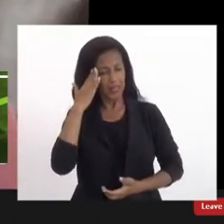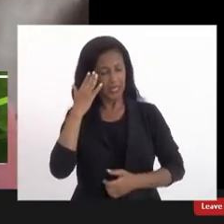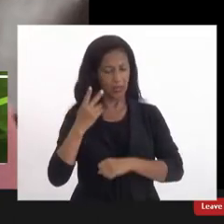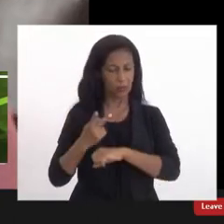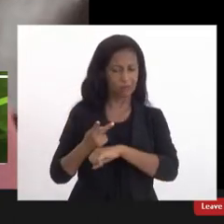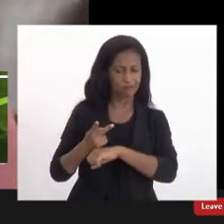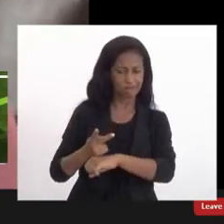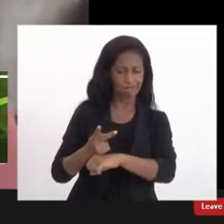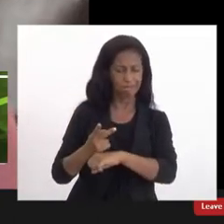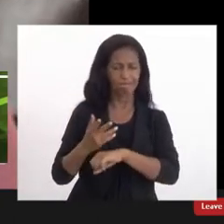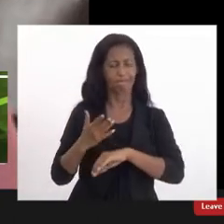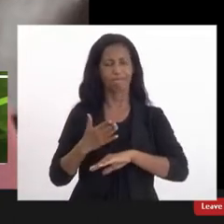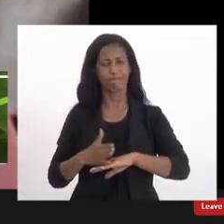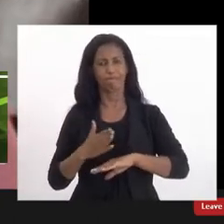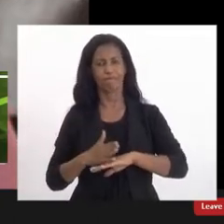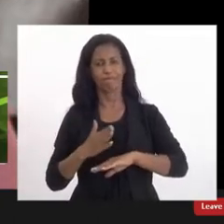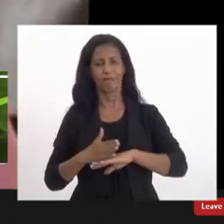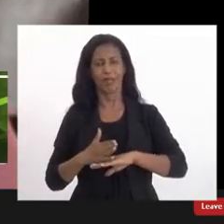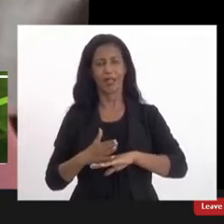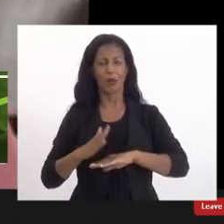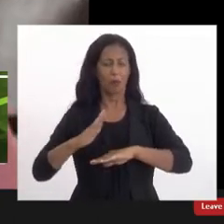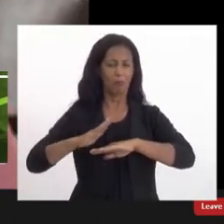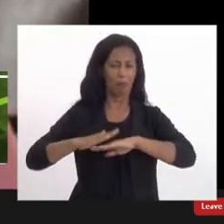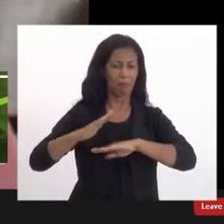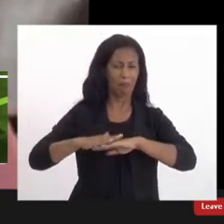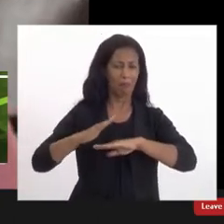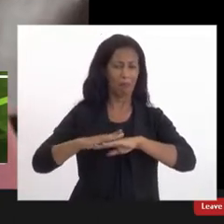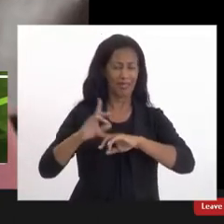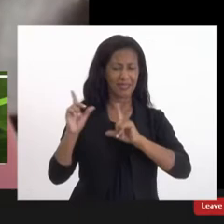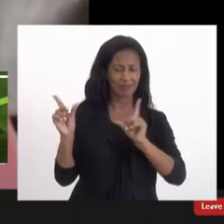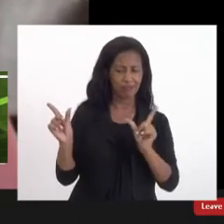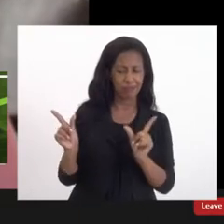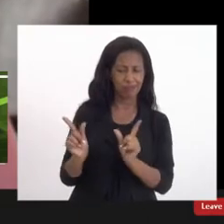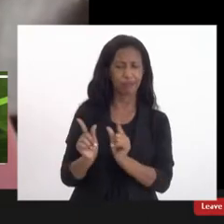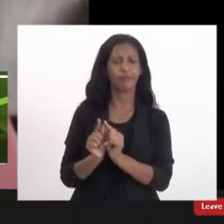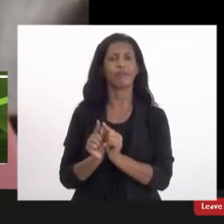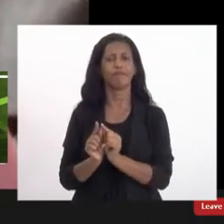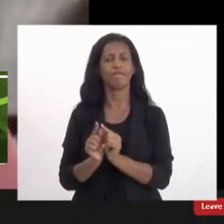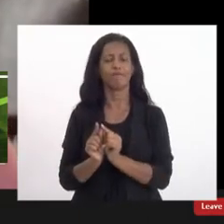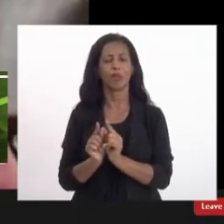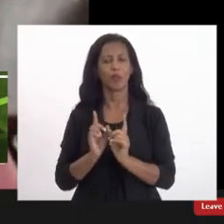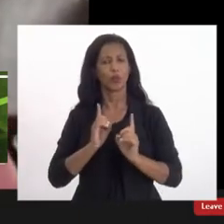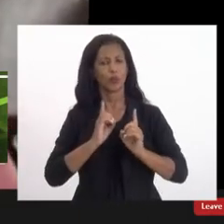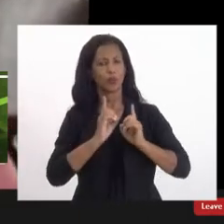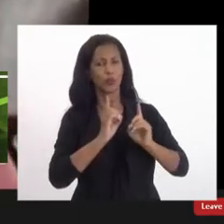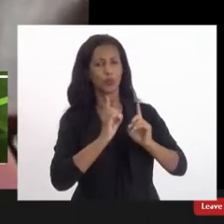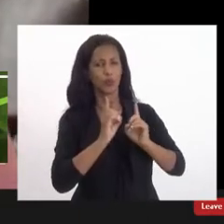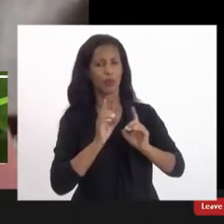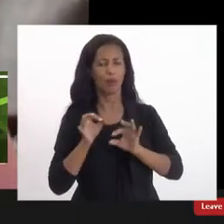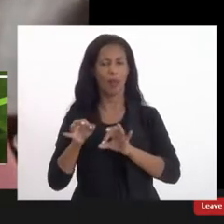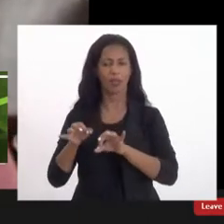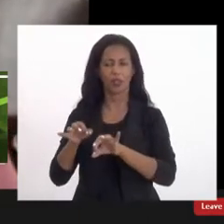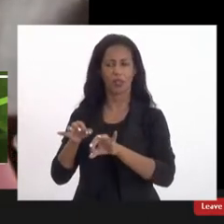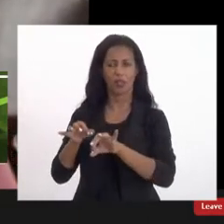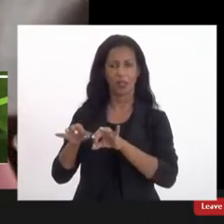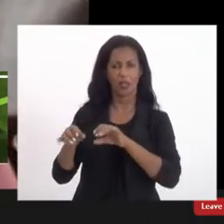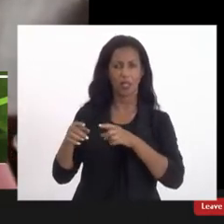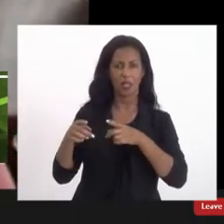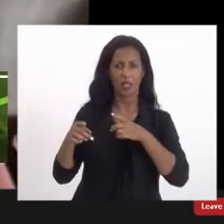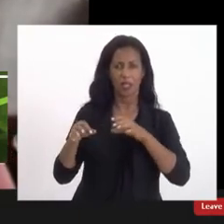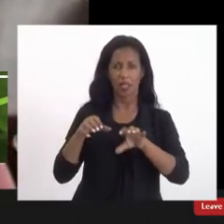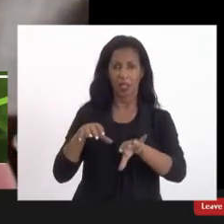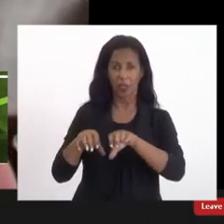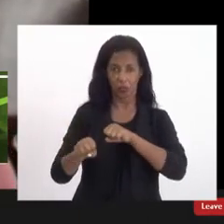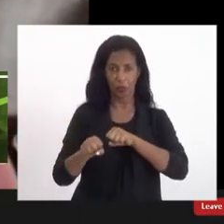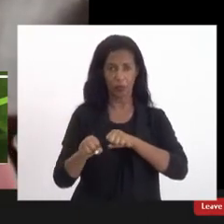praticar o máximo possível simplificar os debates e as formações dentro